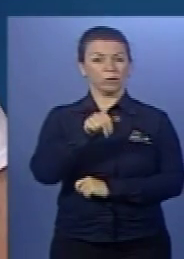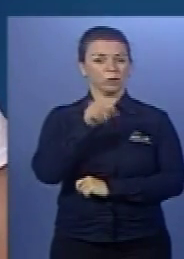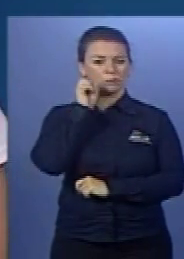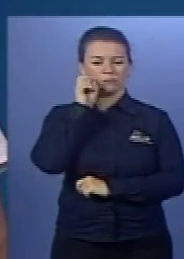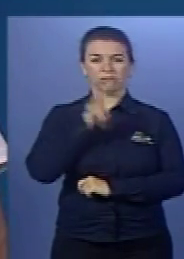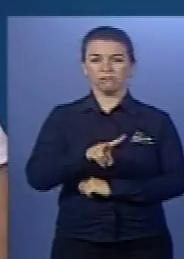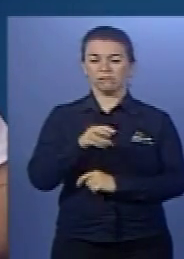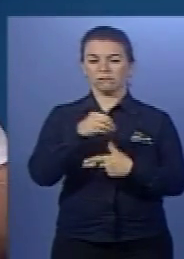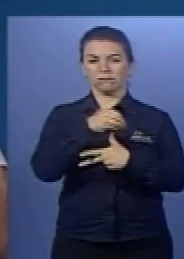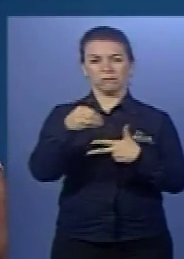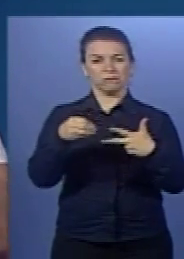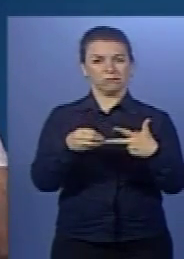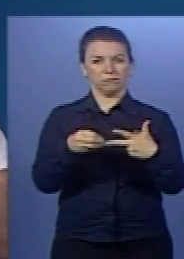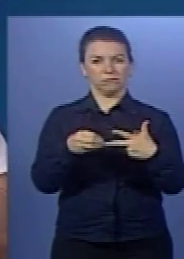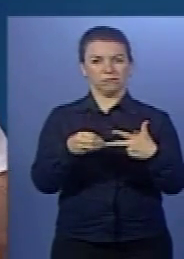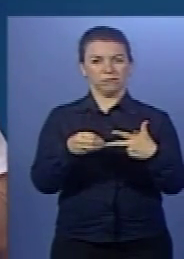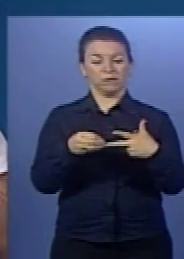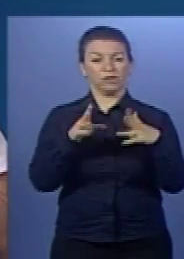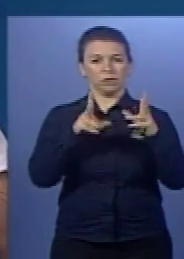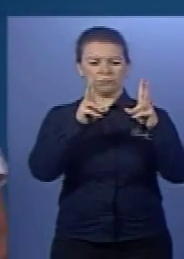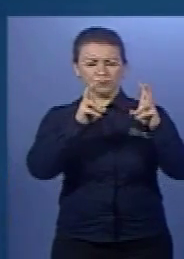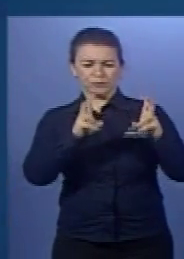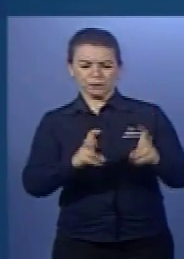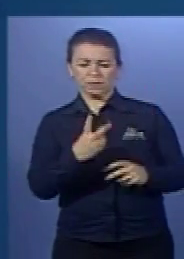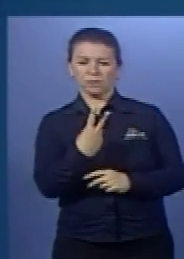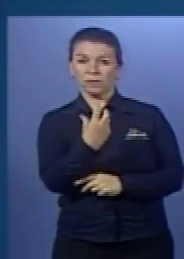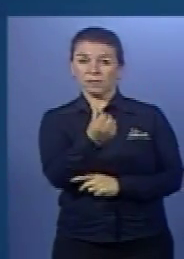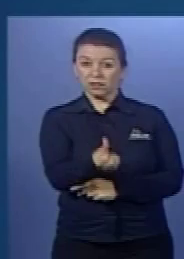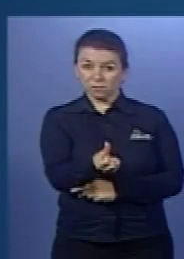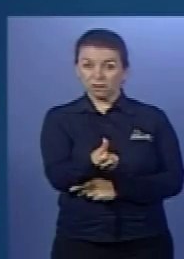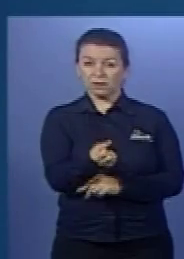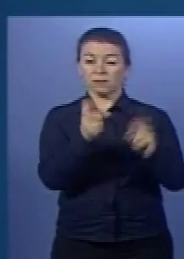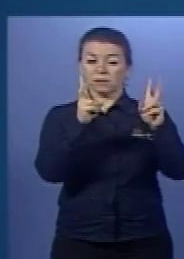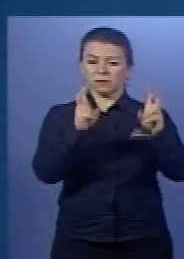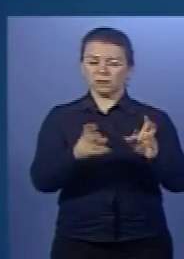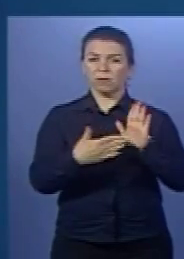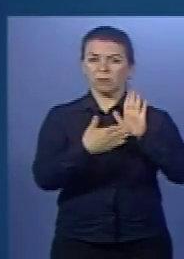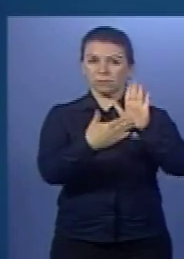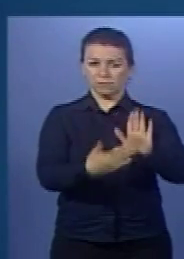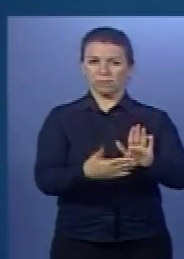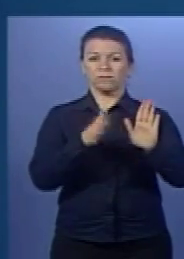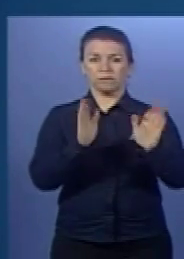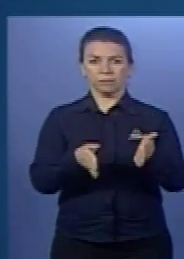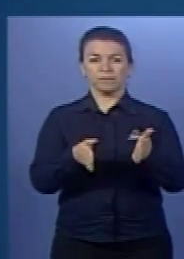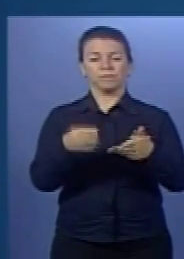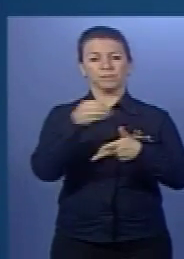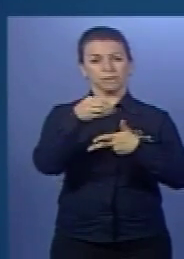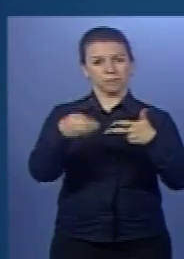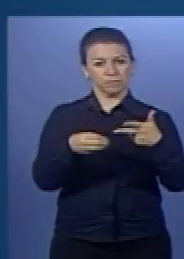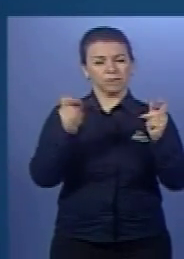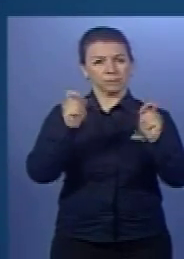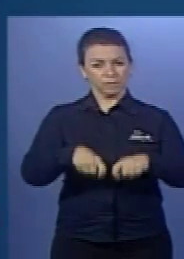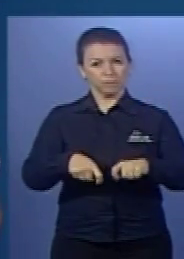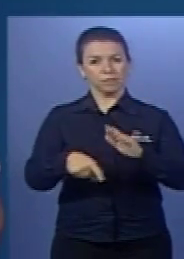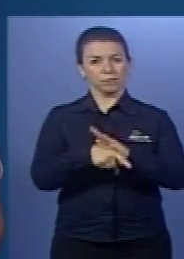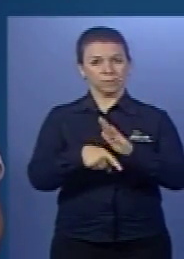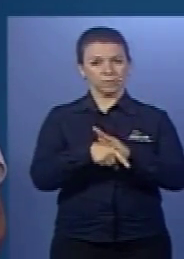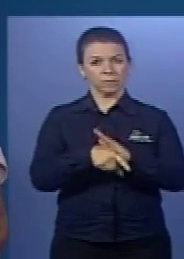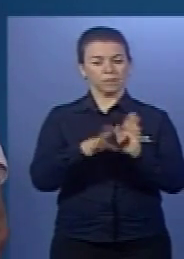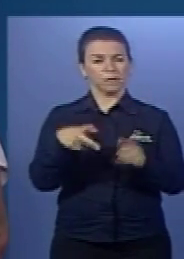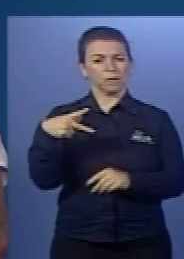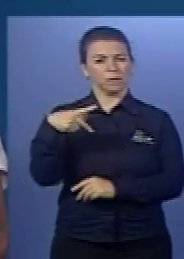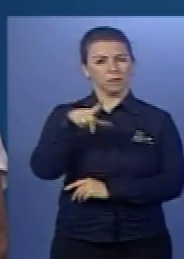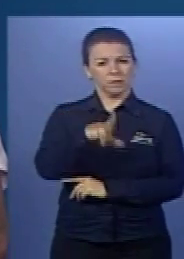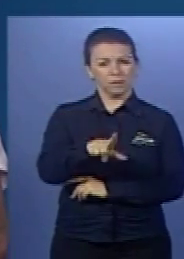vista pelo Enem. Em 26 temas redacionais, 26 propostas, possibilidades redacionais, inclusive as do